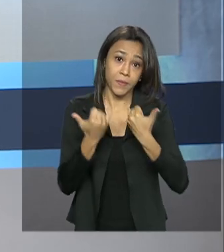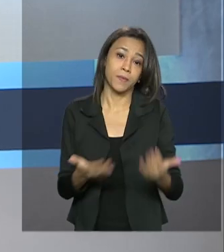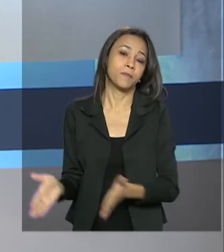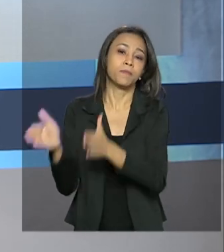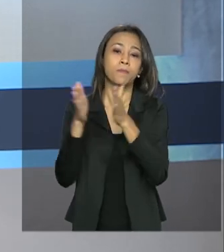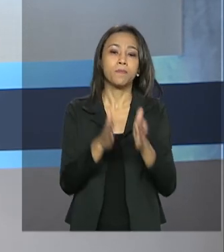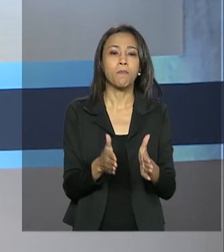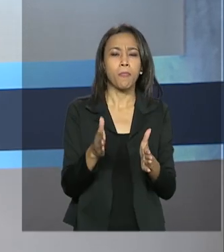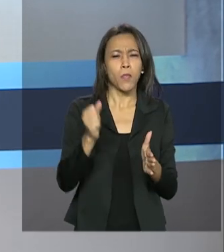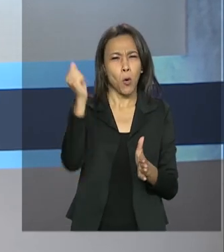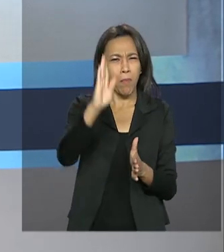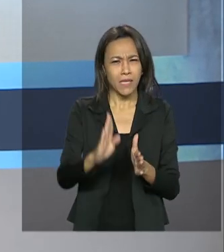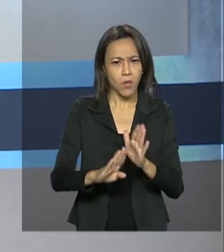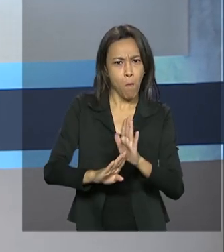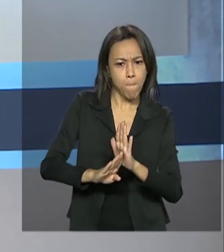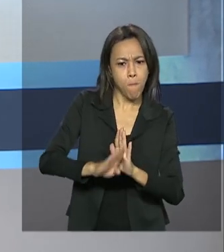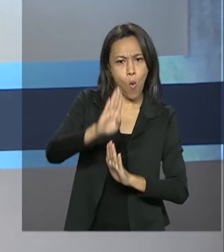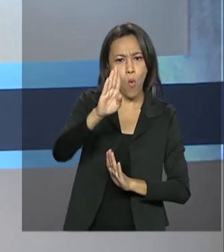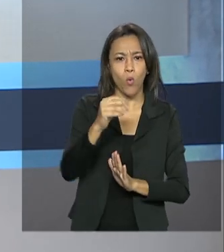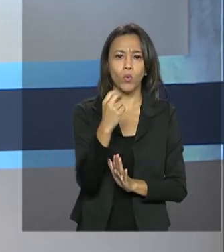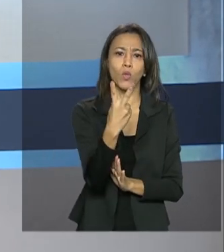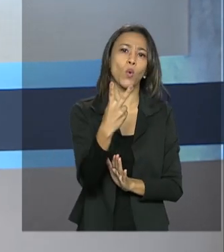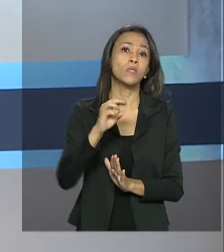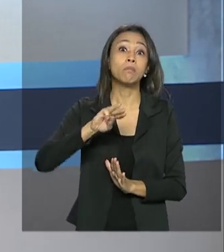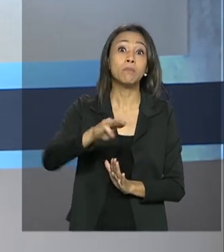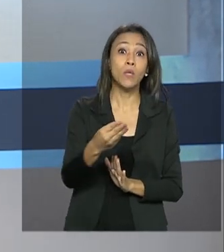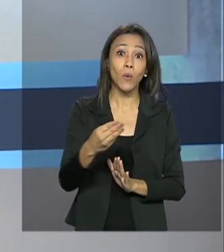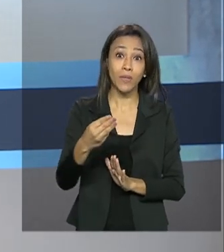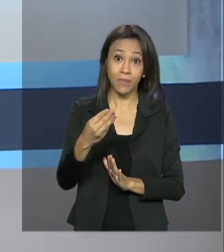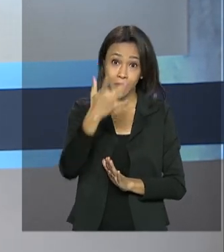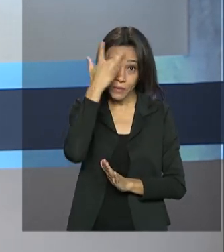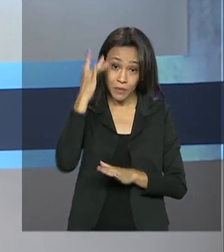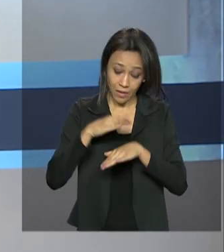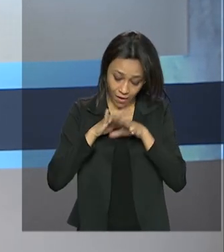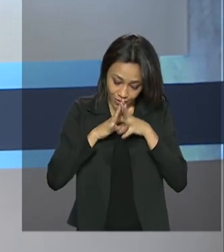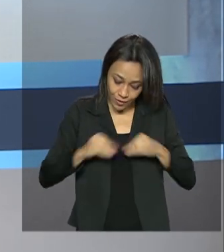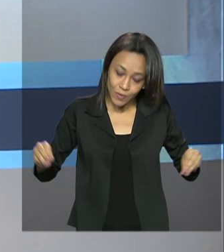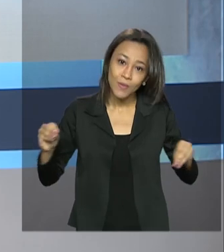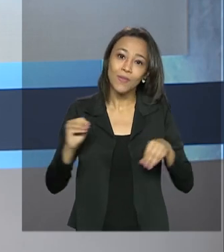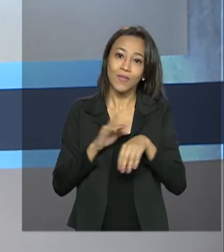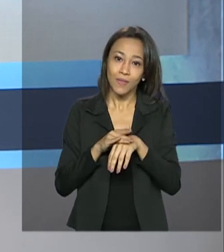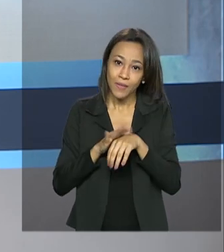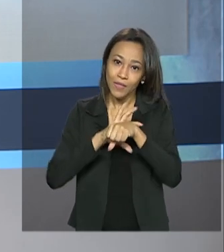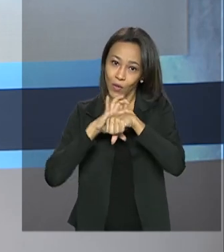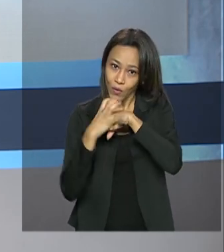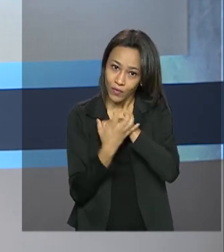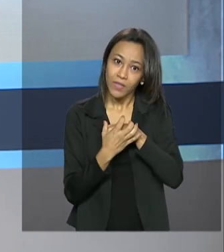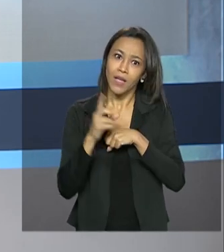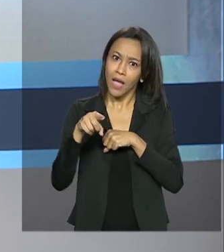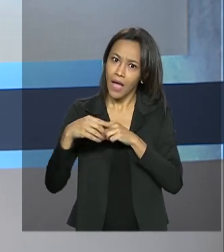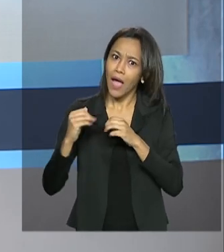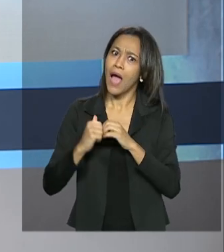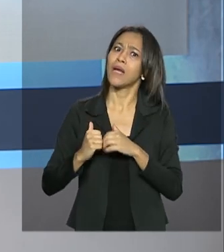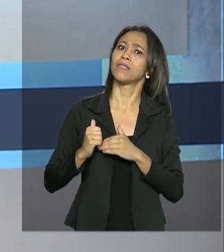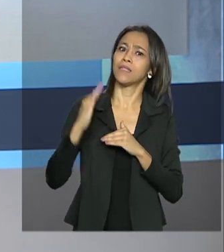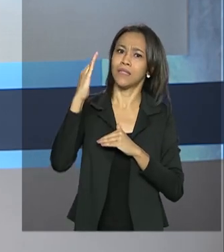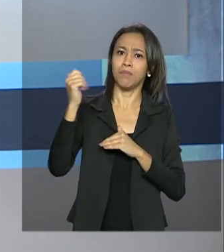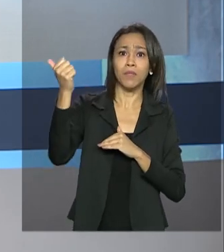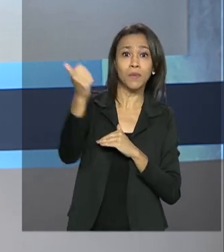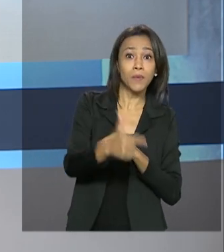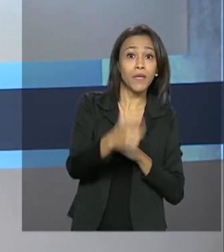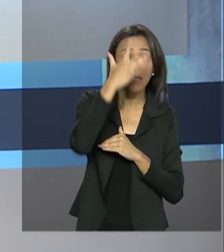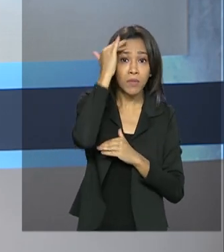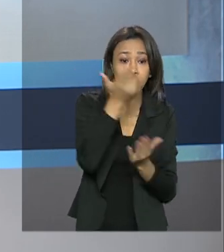O Brasil ultrapassou os 2 milhões de recuperados da Covid-19. O número é superior à quantidade de pessoas que estão em